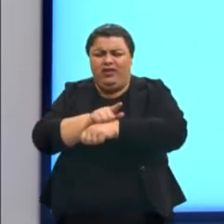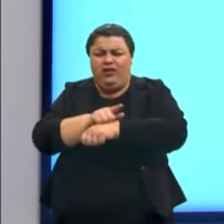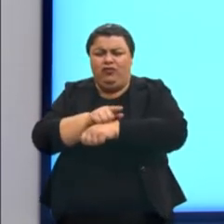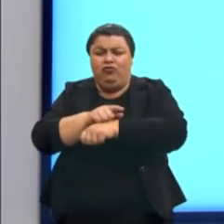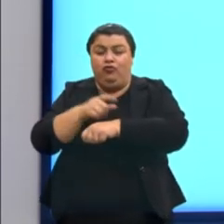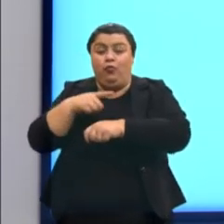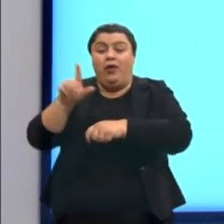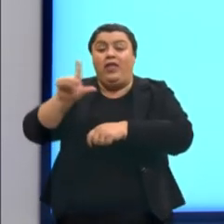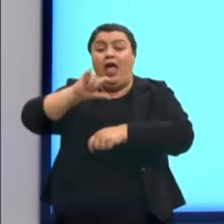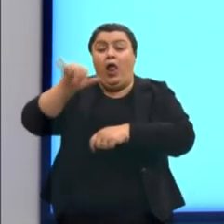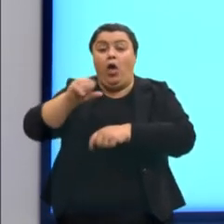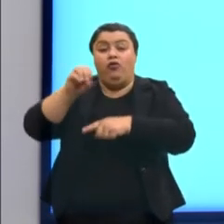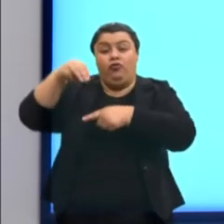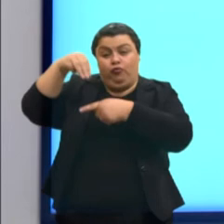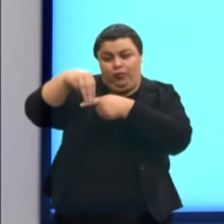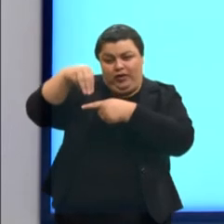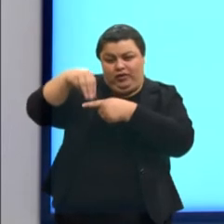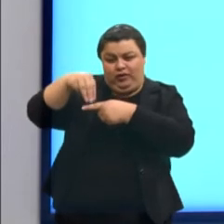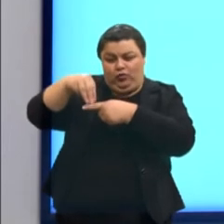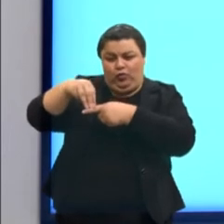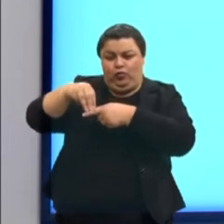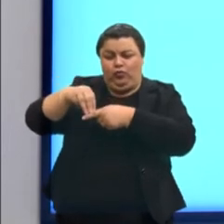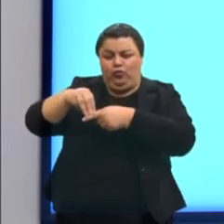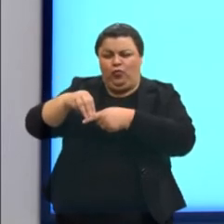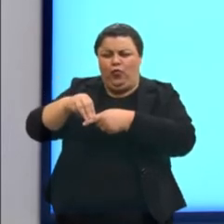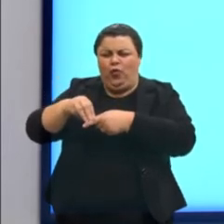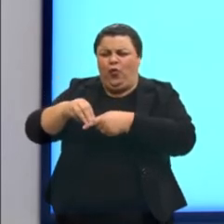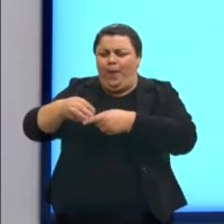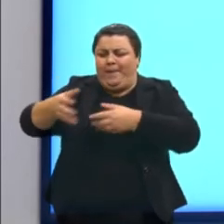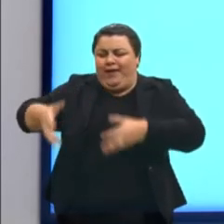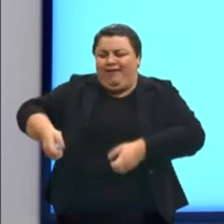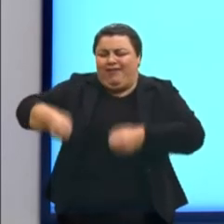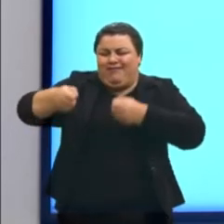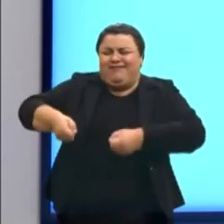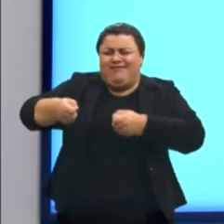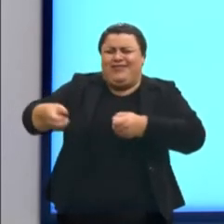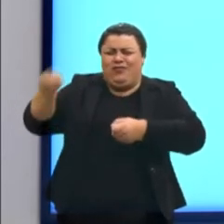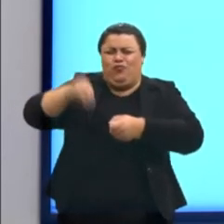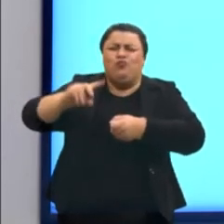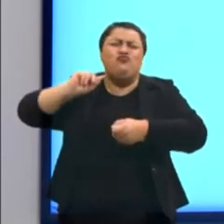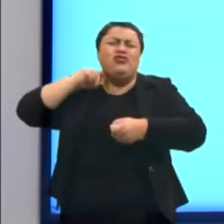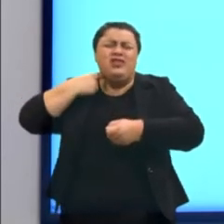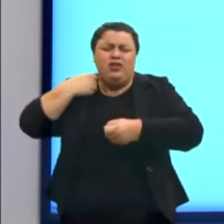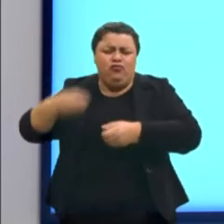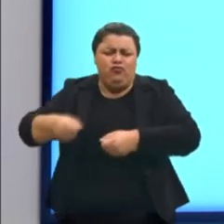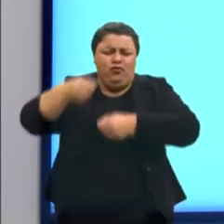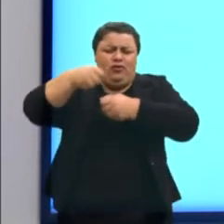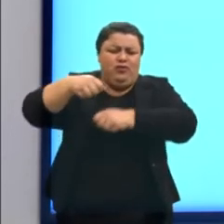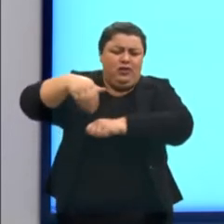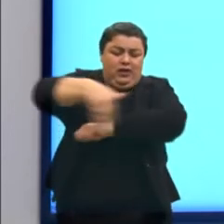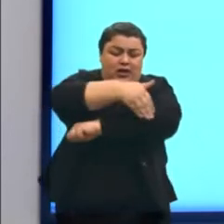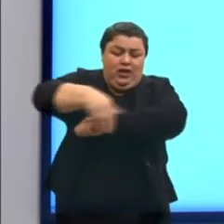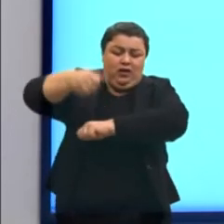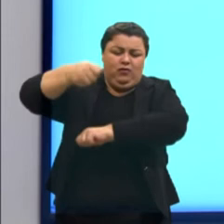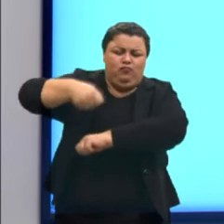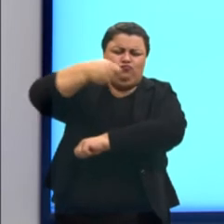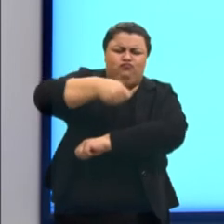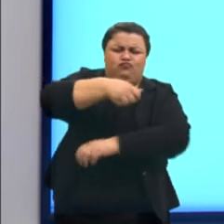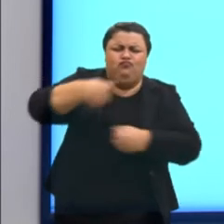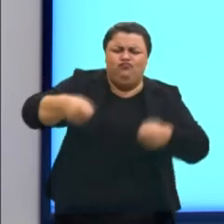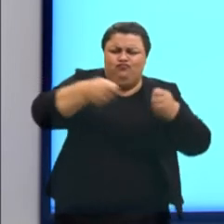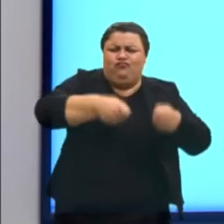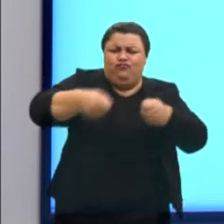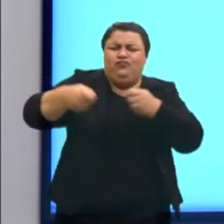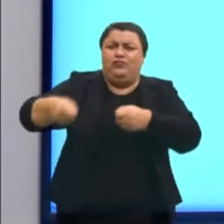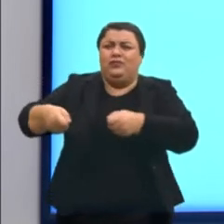McDonald's deposita na calçada dezenas de sacos plásticos recheados de papelão,